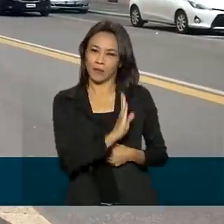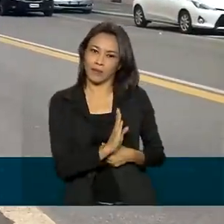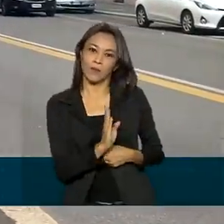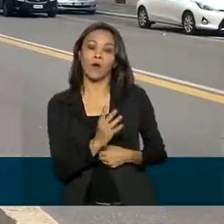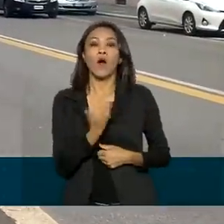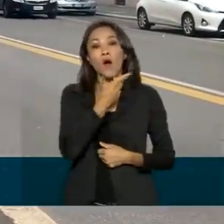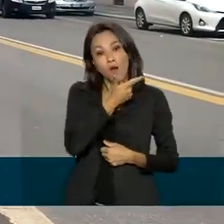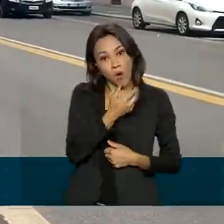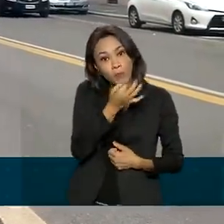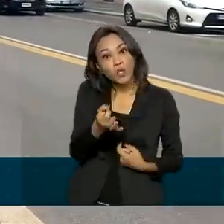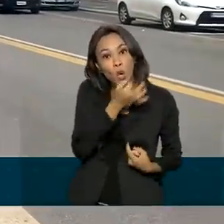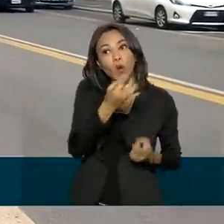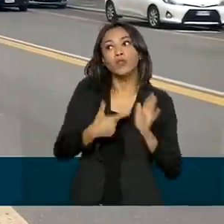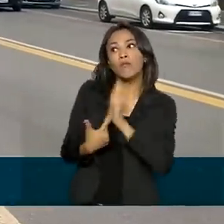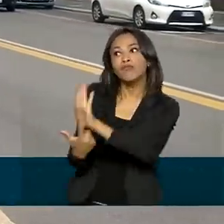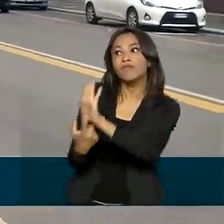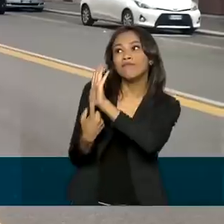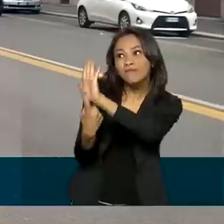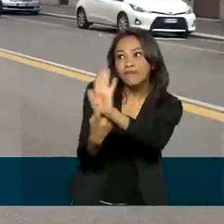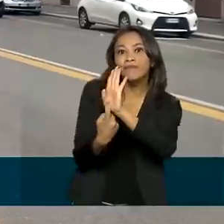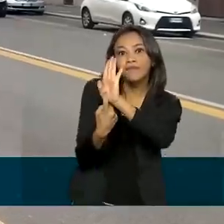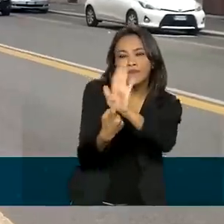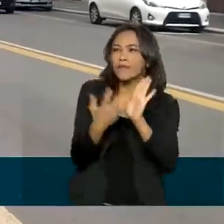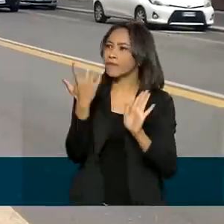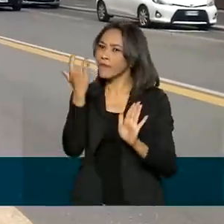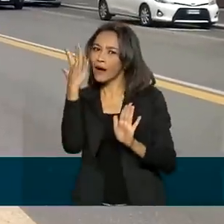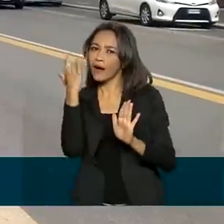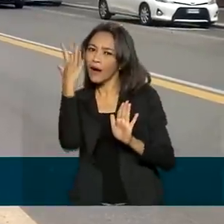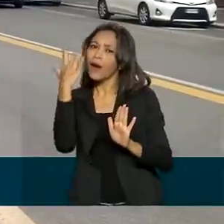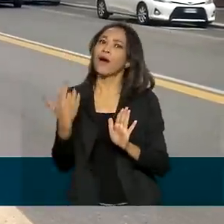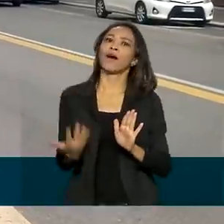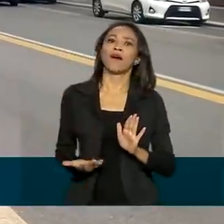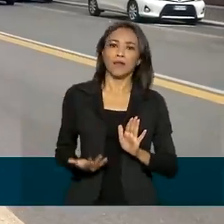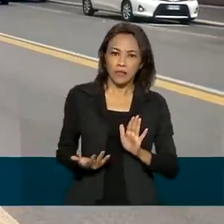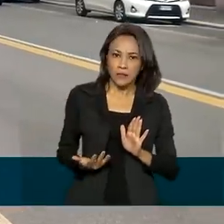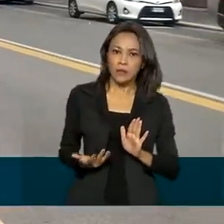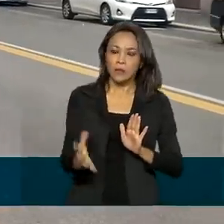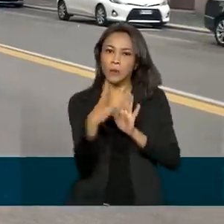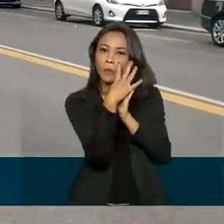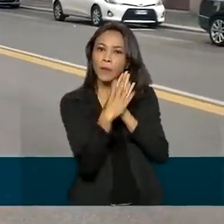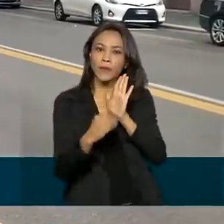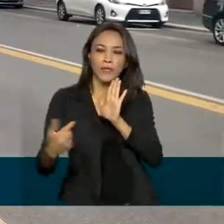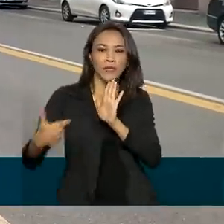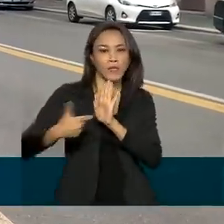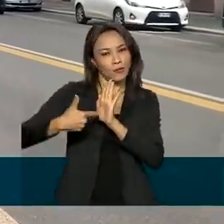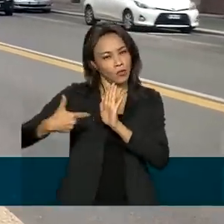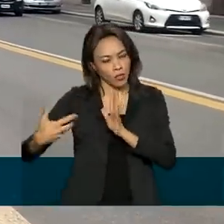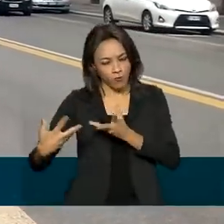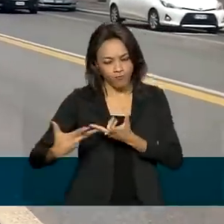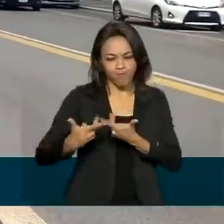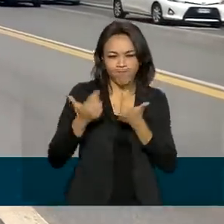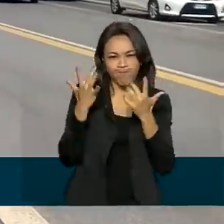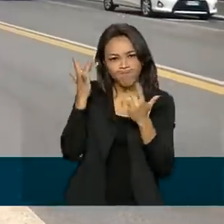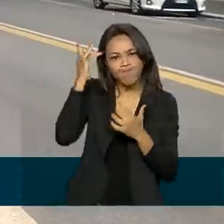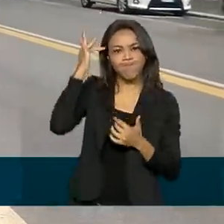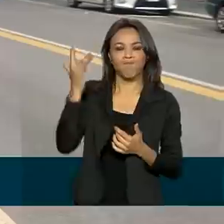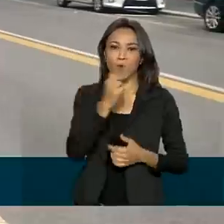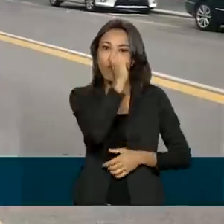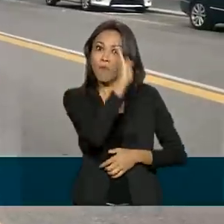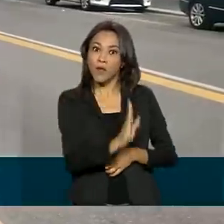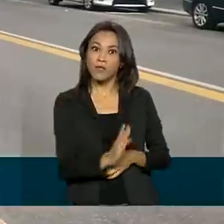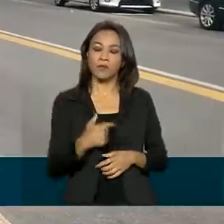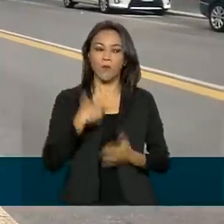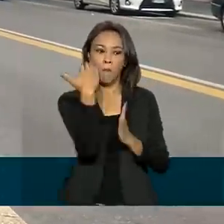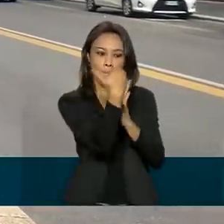apresentadas, coisas muito fáceis de incorporar em modelos que já são extremamente sofisticados. O Brasil tem o maior